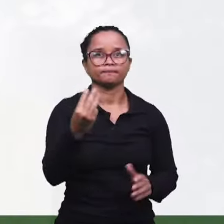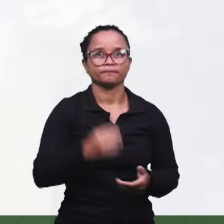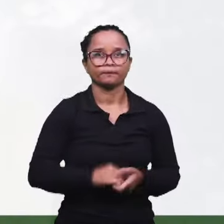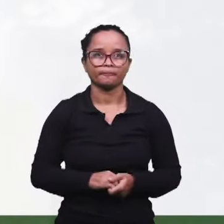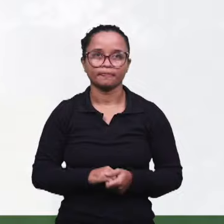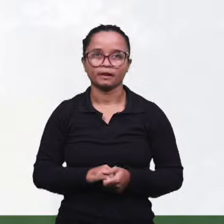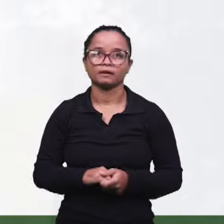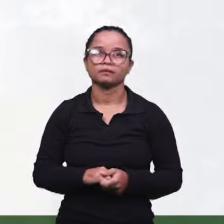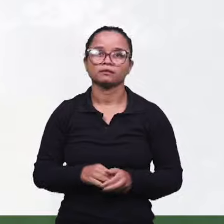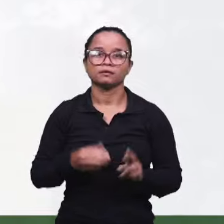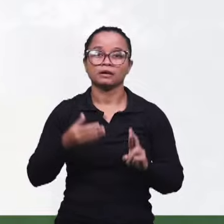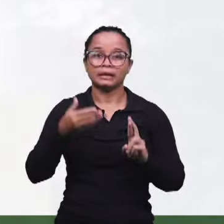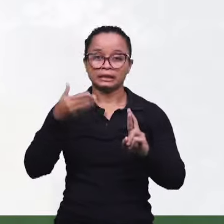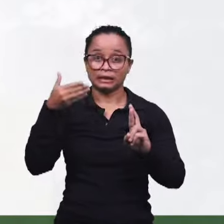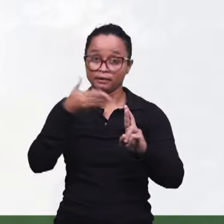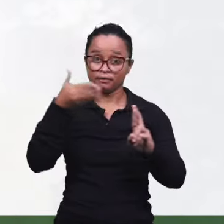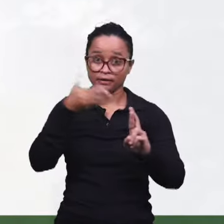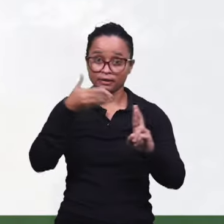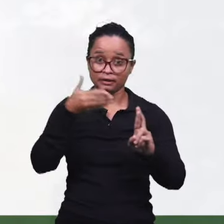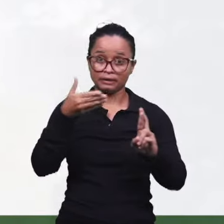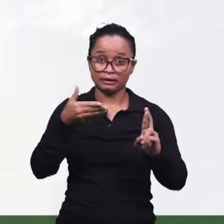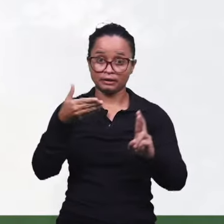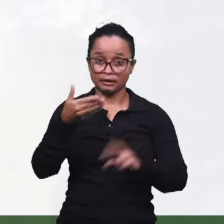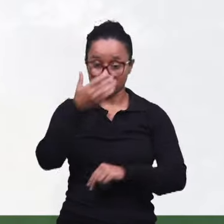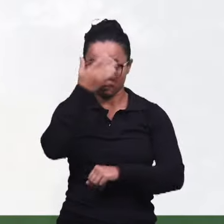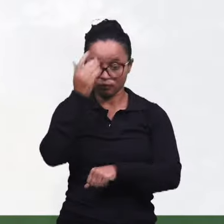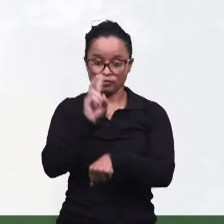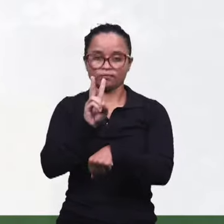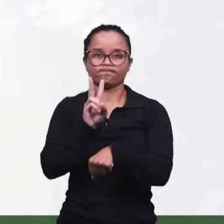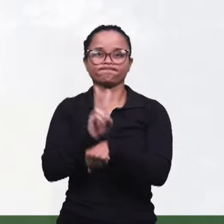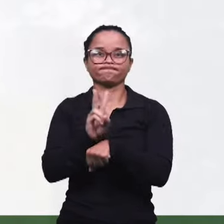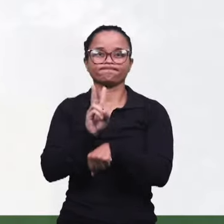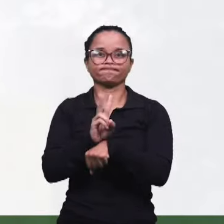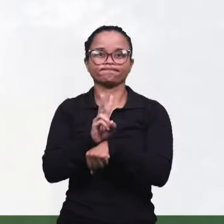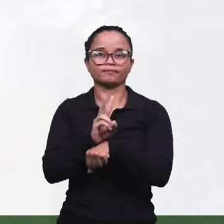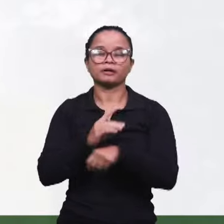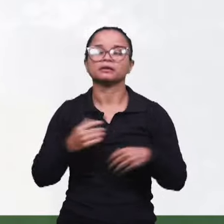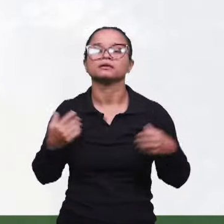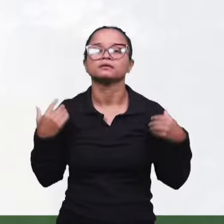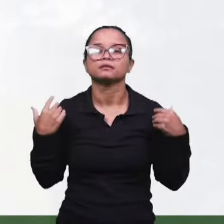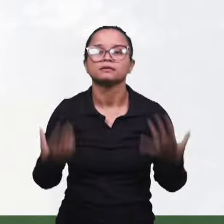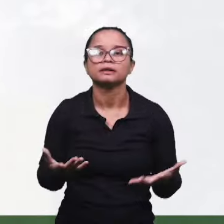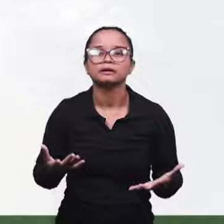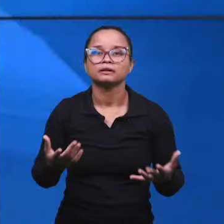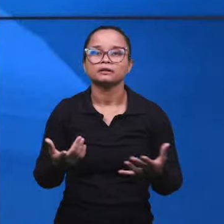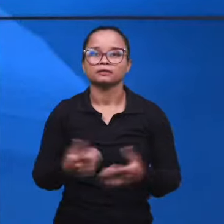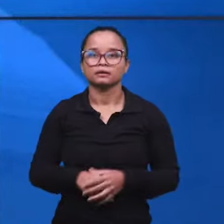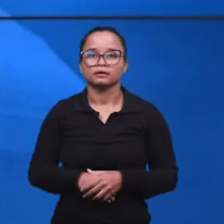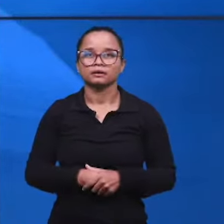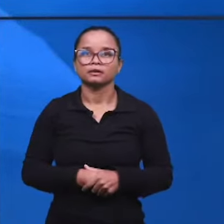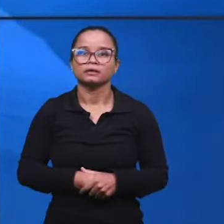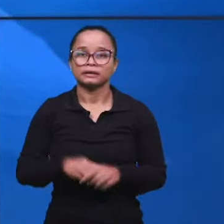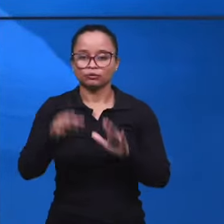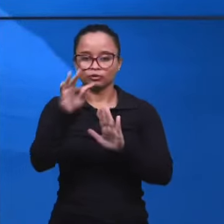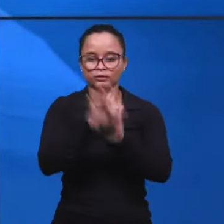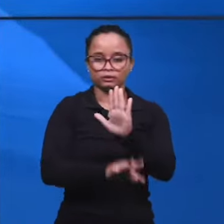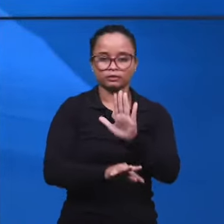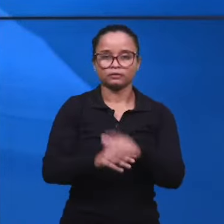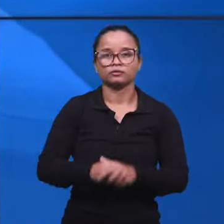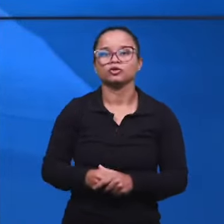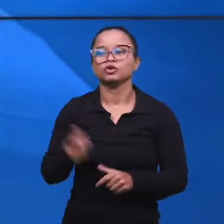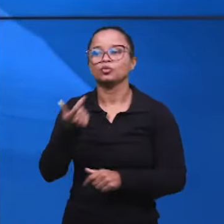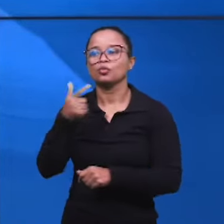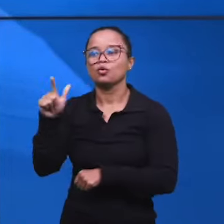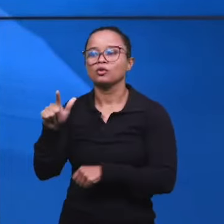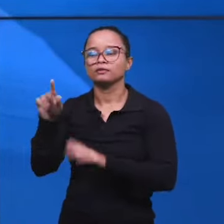verso 3, na referência aos guardas. O que quer dizer os guardas num texto e os guardas